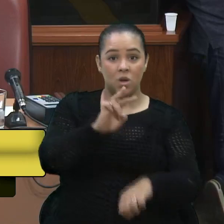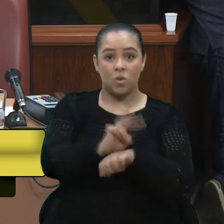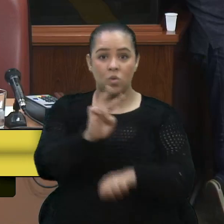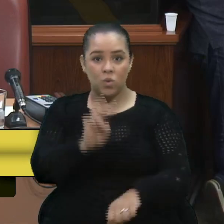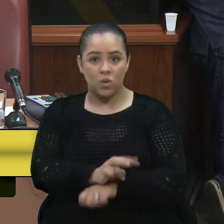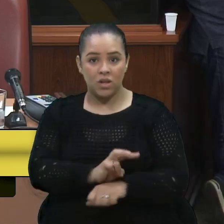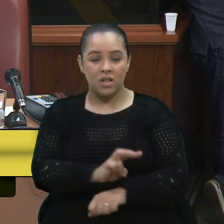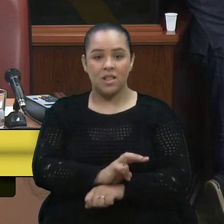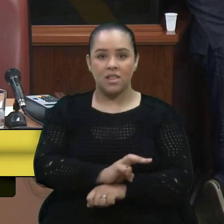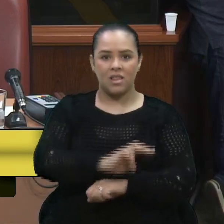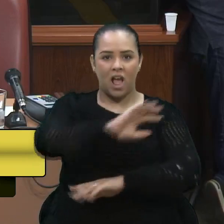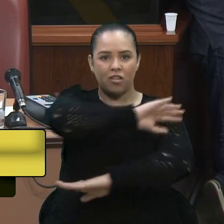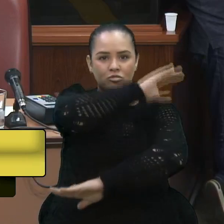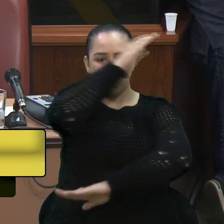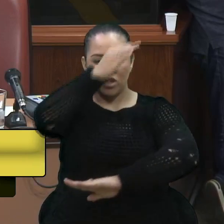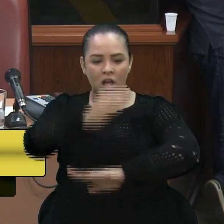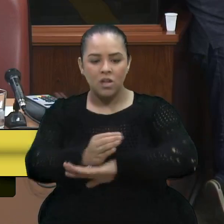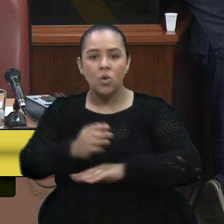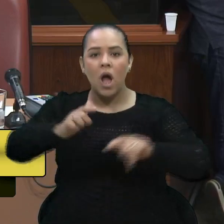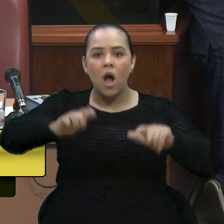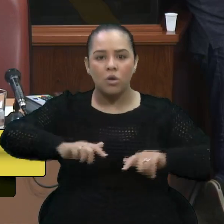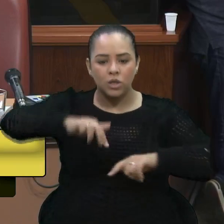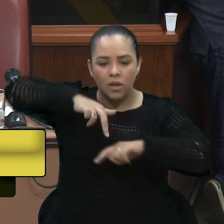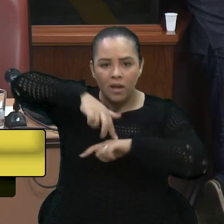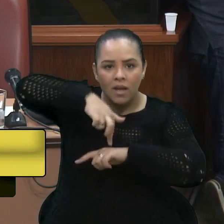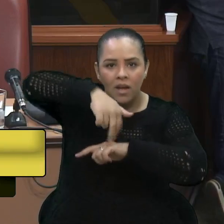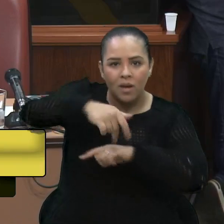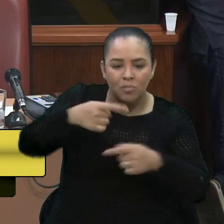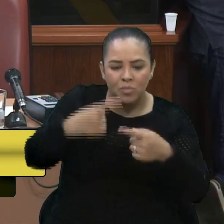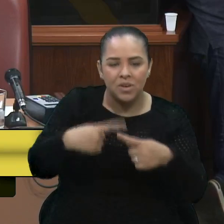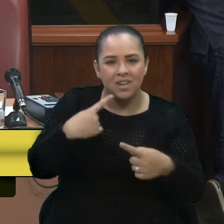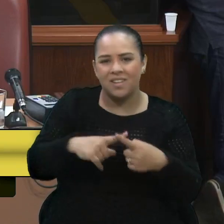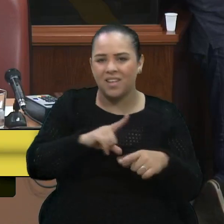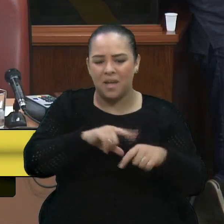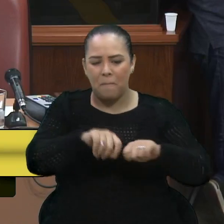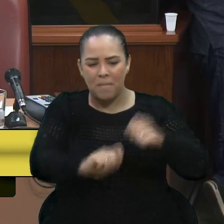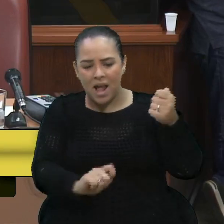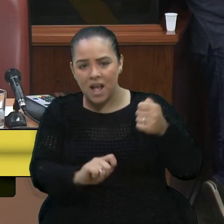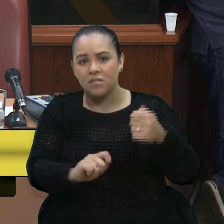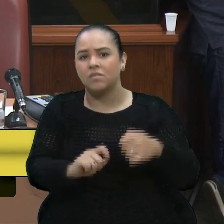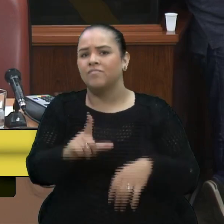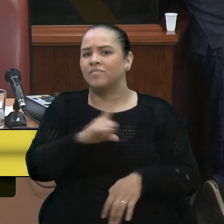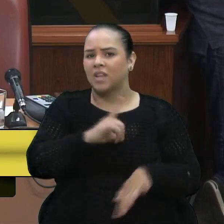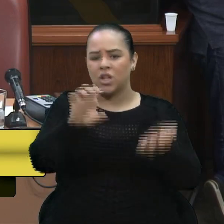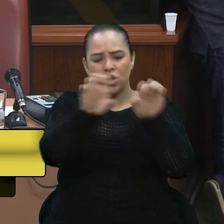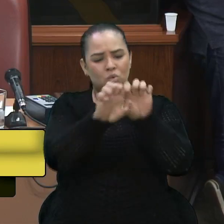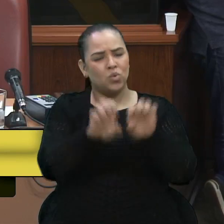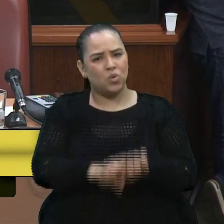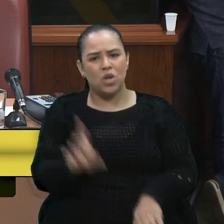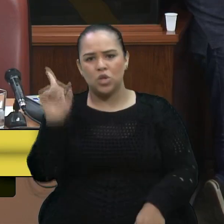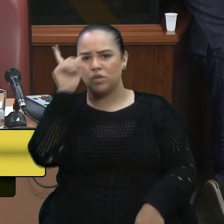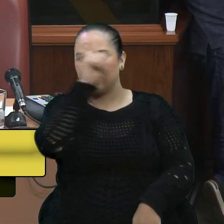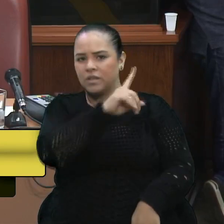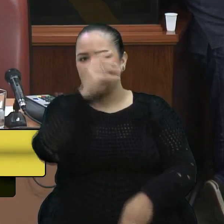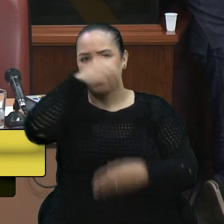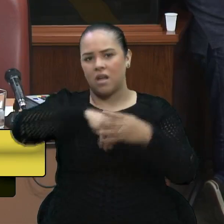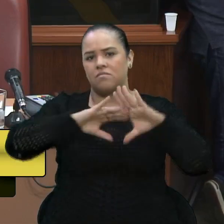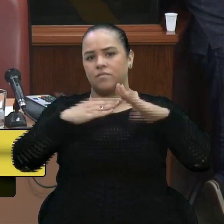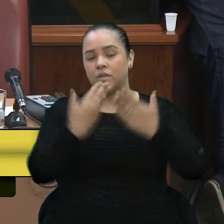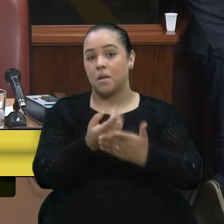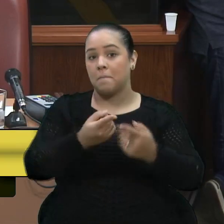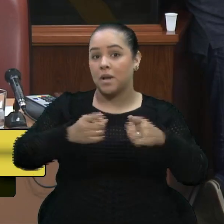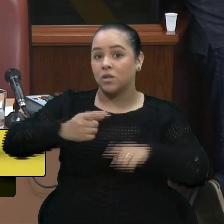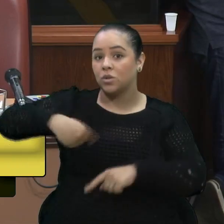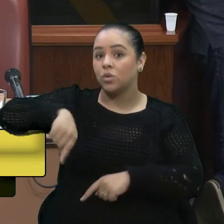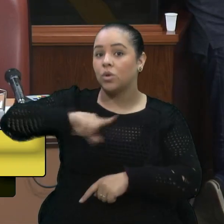piso era solto, então a gente passava por inúmeras dificuldades de infraestrutura nas escolas. Mas o que a gente tinha,